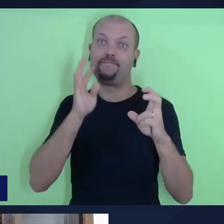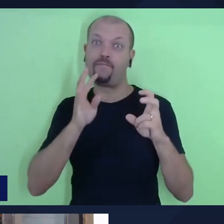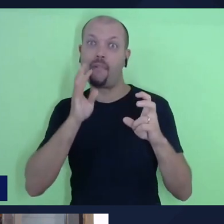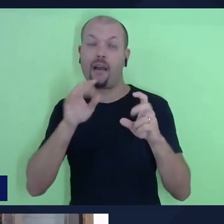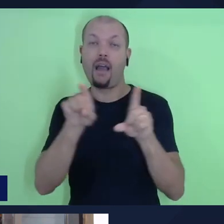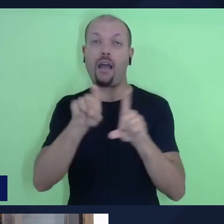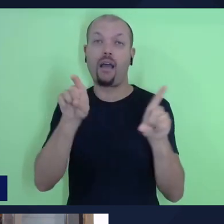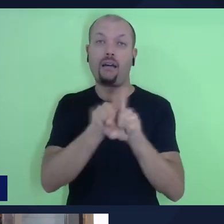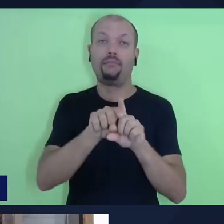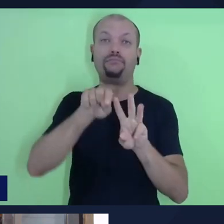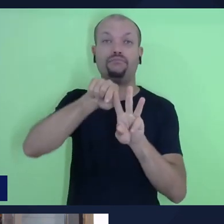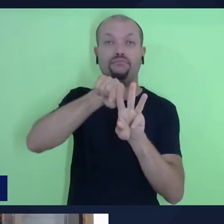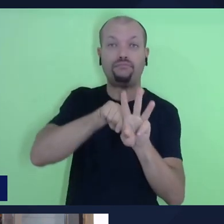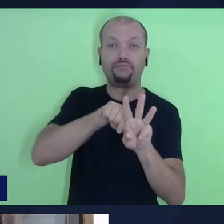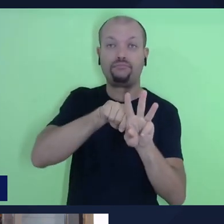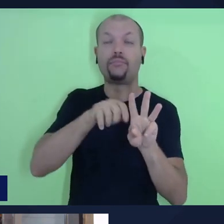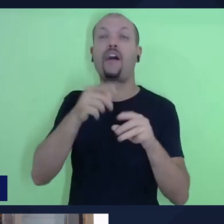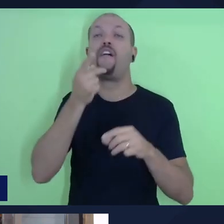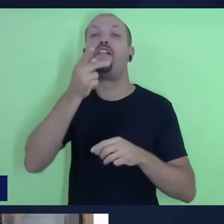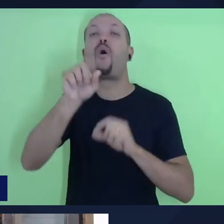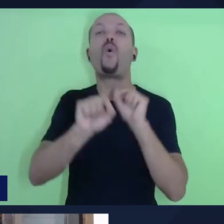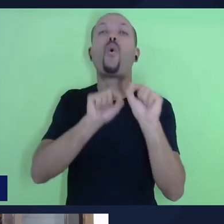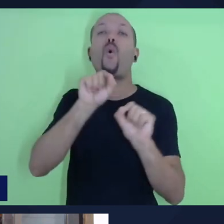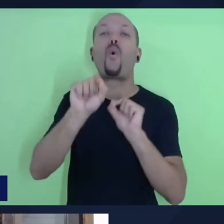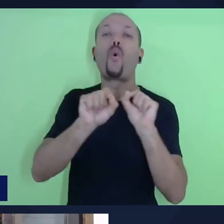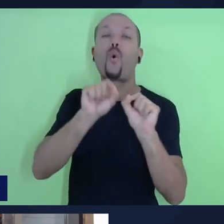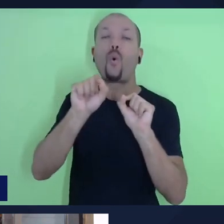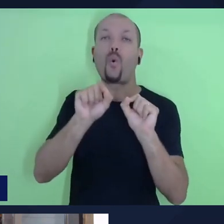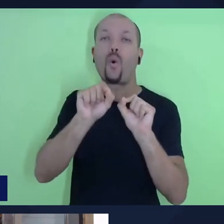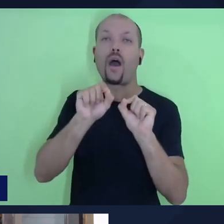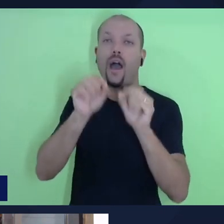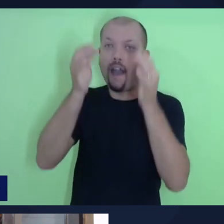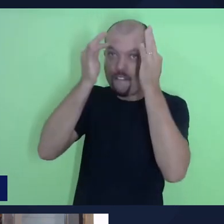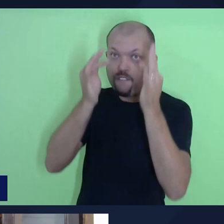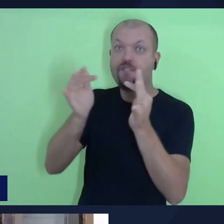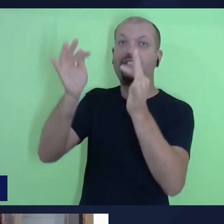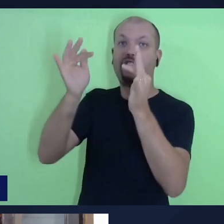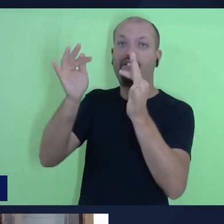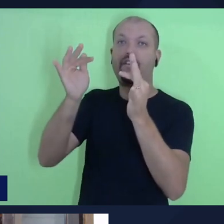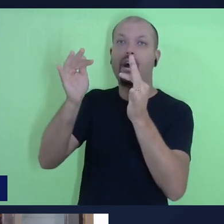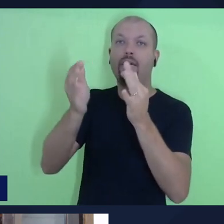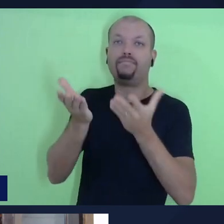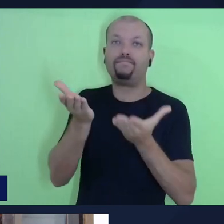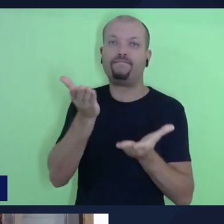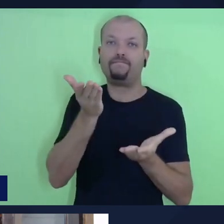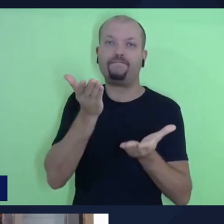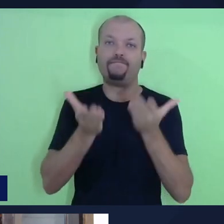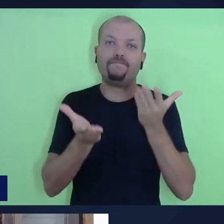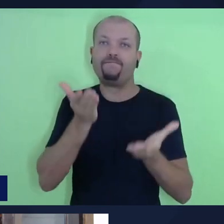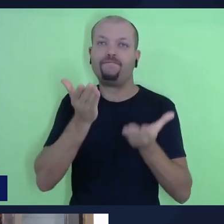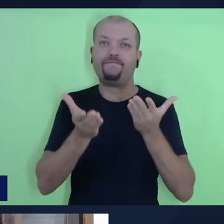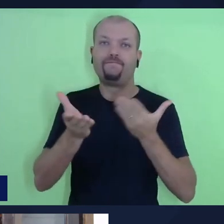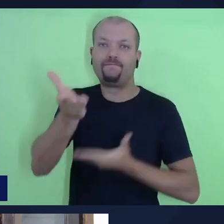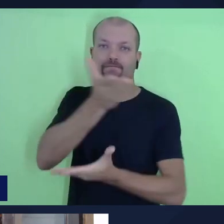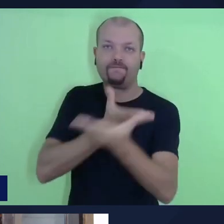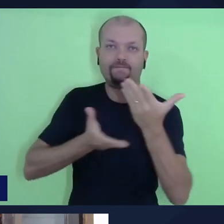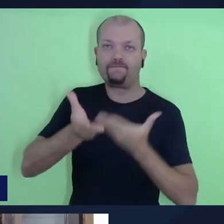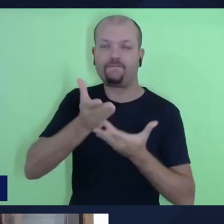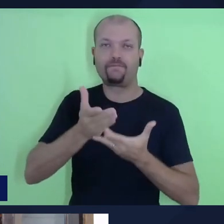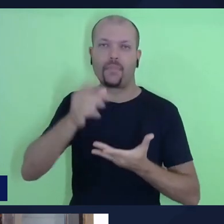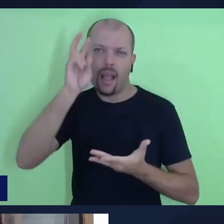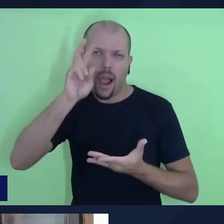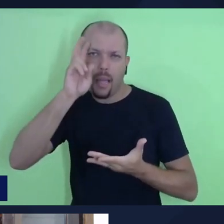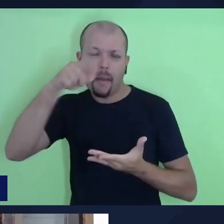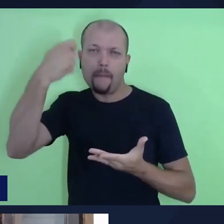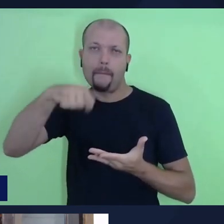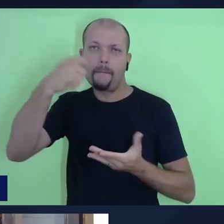trimestre estamos falando sobre fidelidade, sobre mordomia, mas não podemos deixar de lembrar dos nossos amigos que não nos